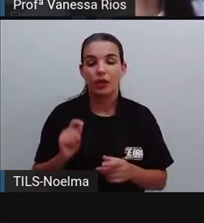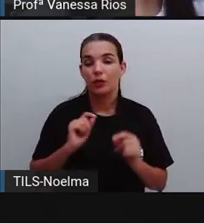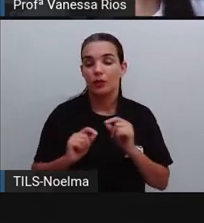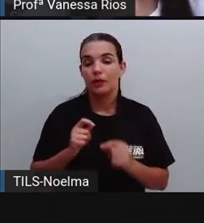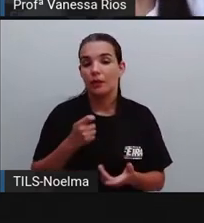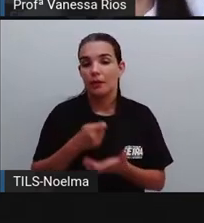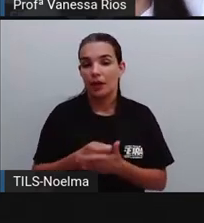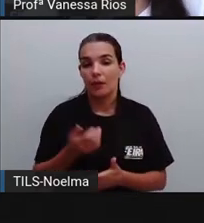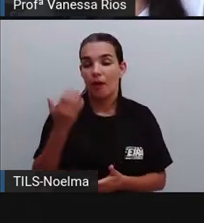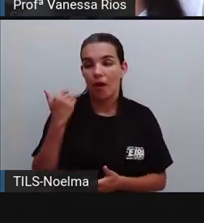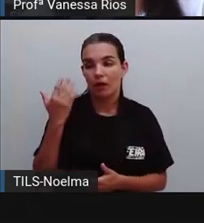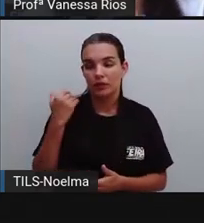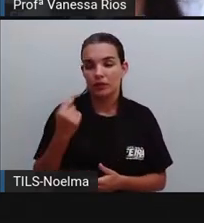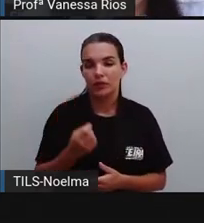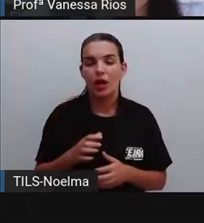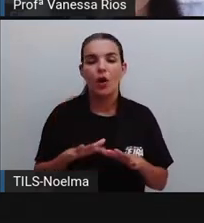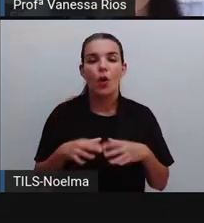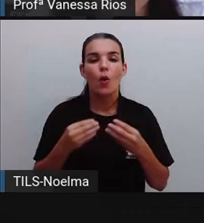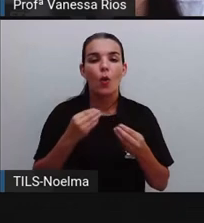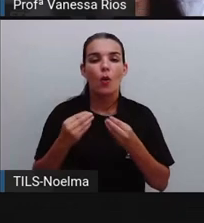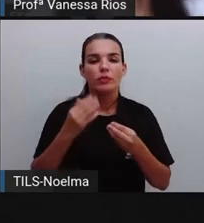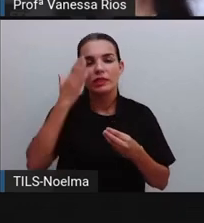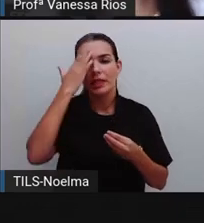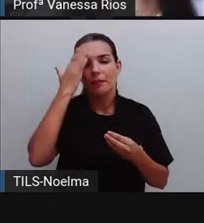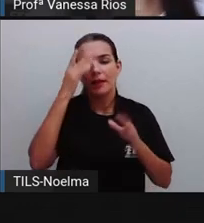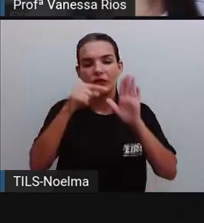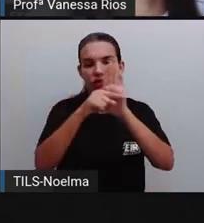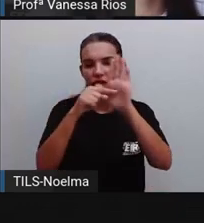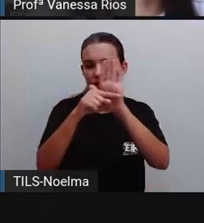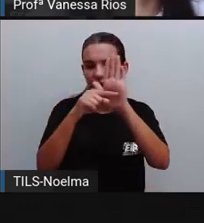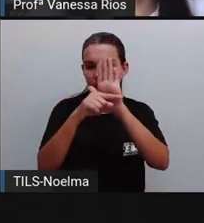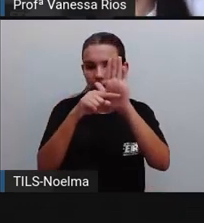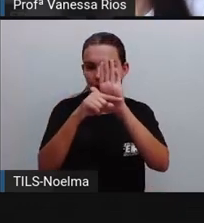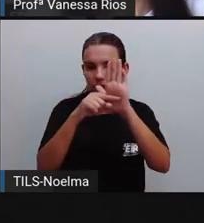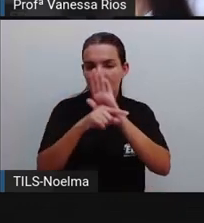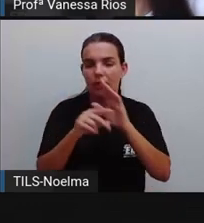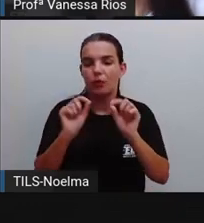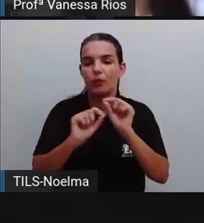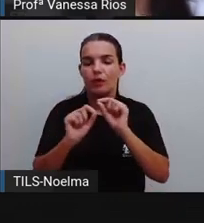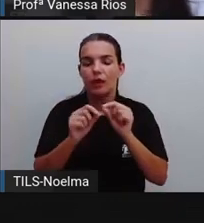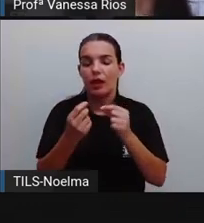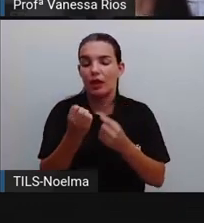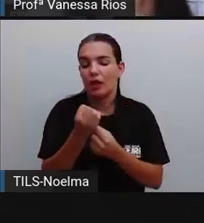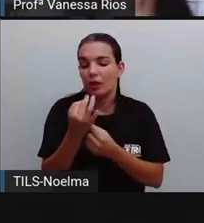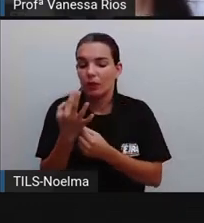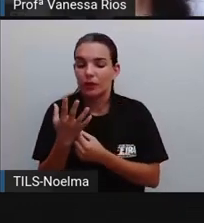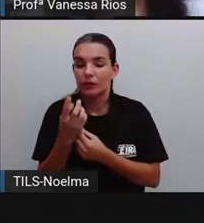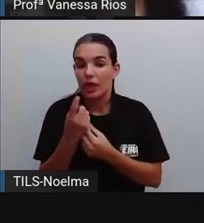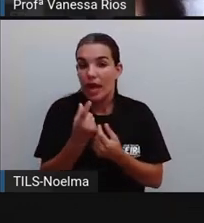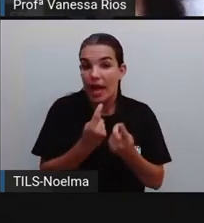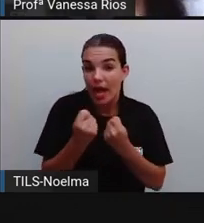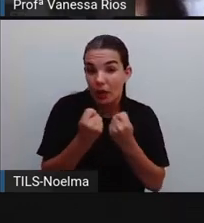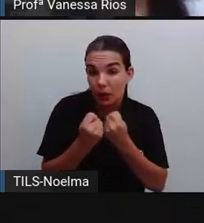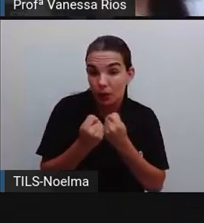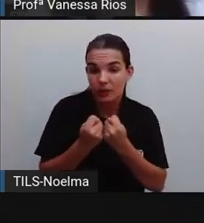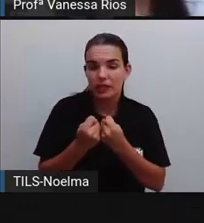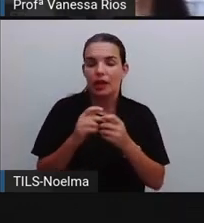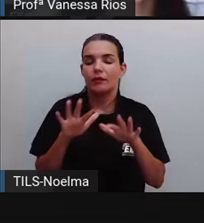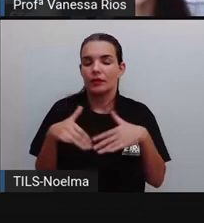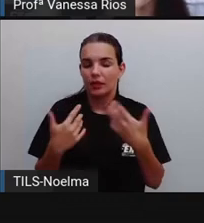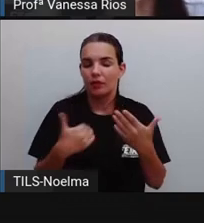E quando a gente quer saber a diferença, Quando a gente quer saber quanto economizou, essa conta aí vai ser uma